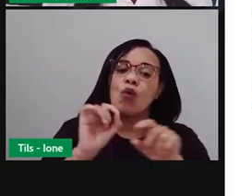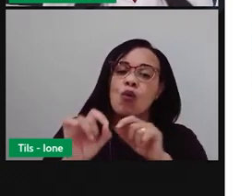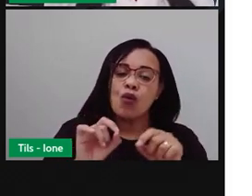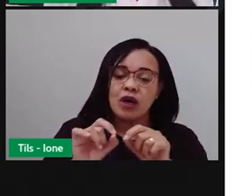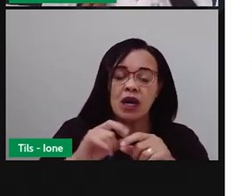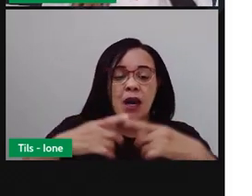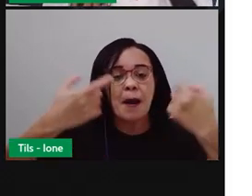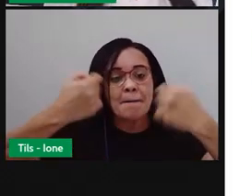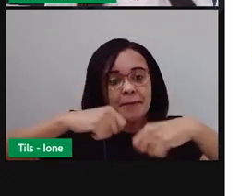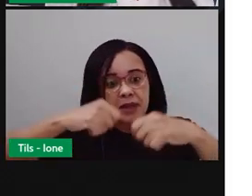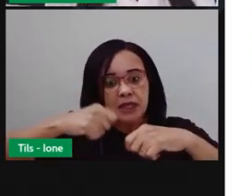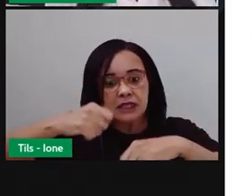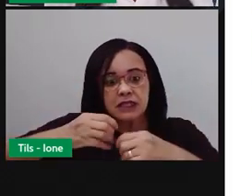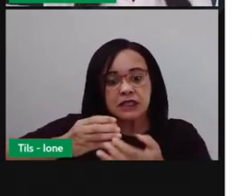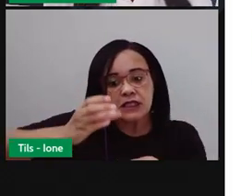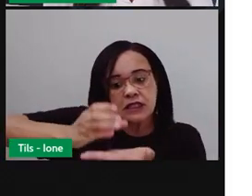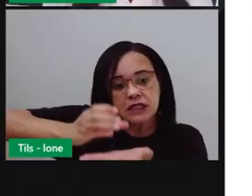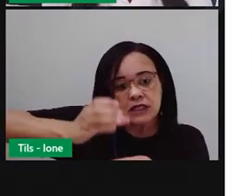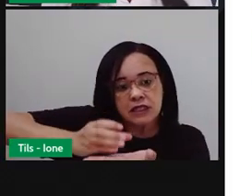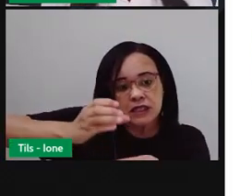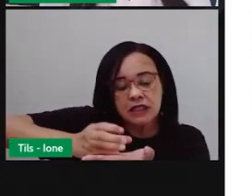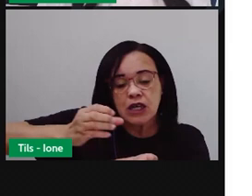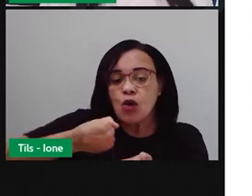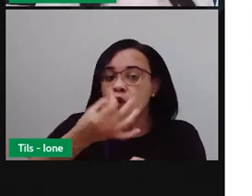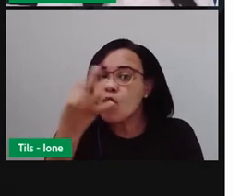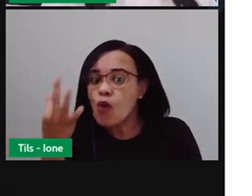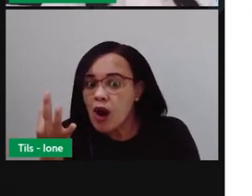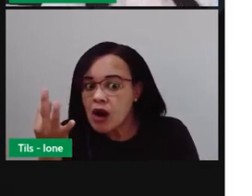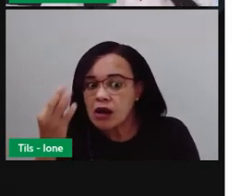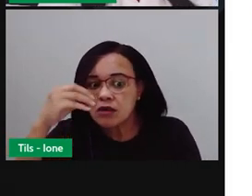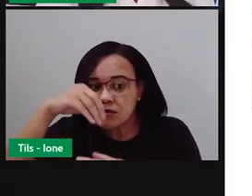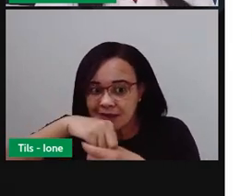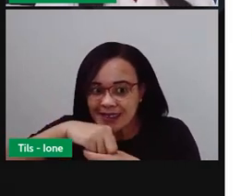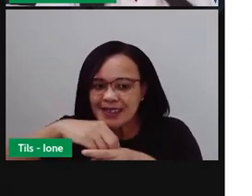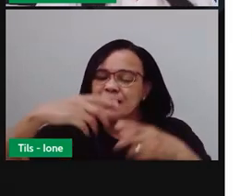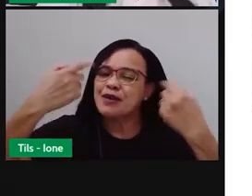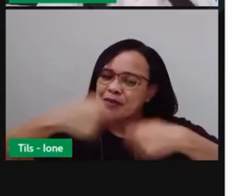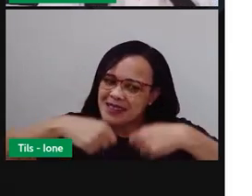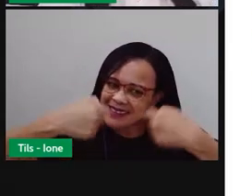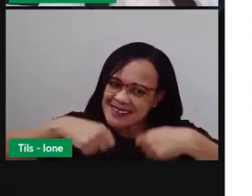medida, tem uma quantidade. Vamos ver?